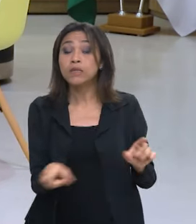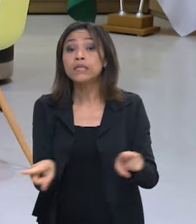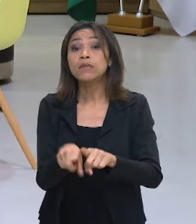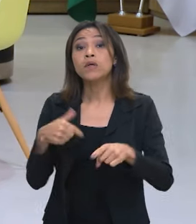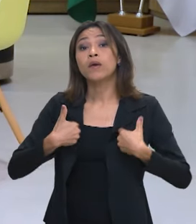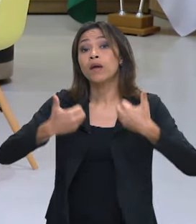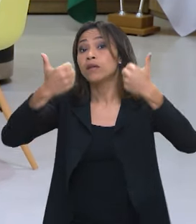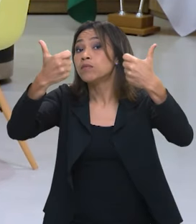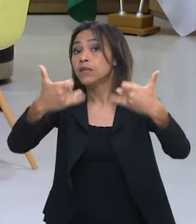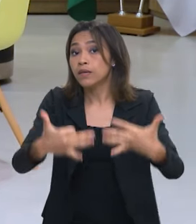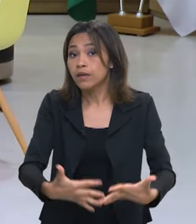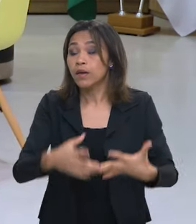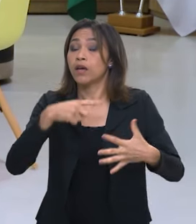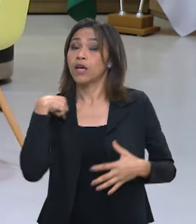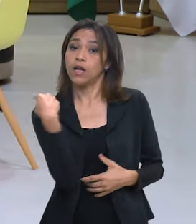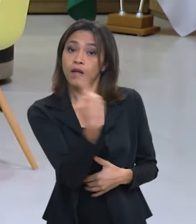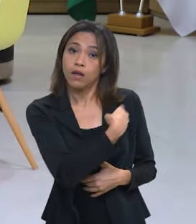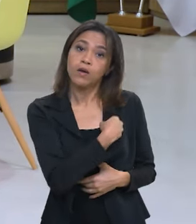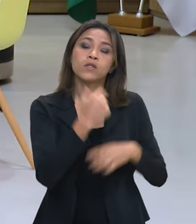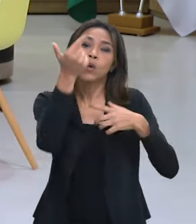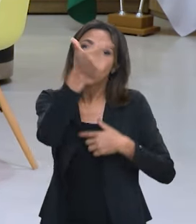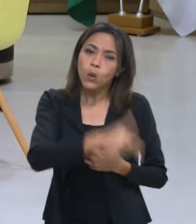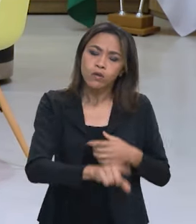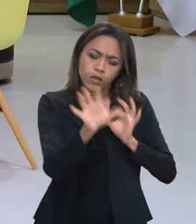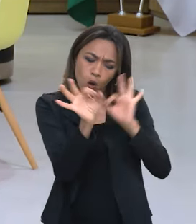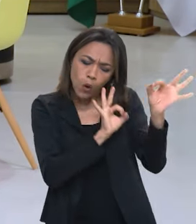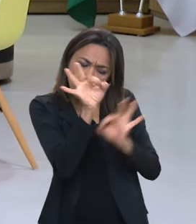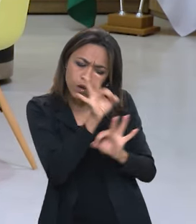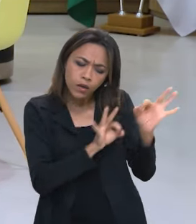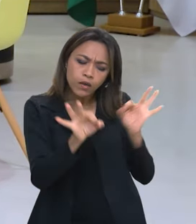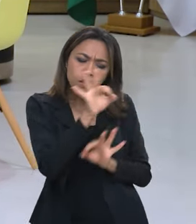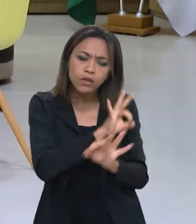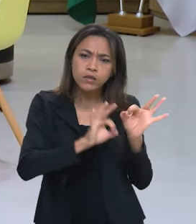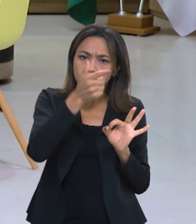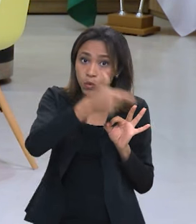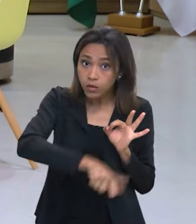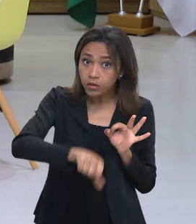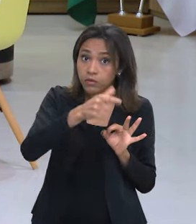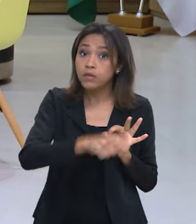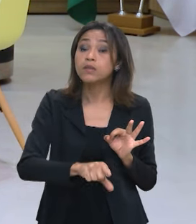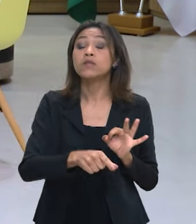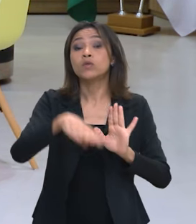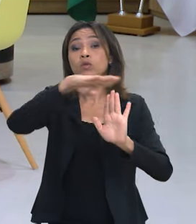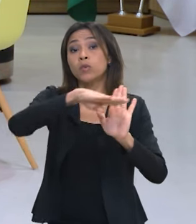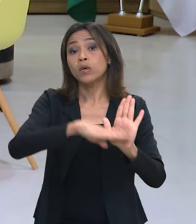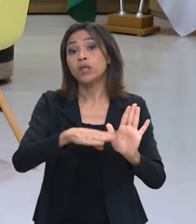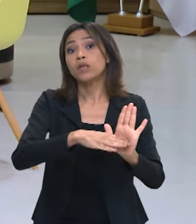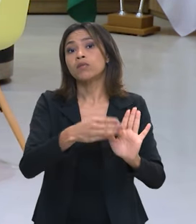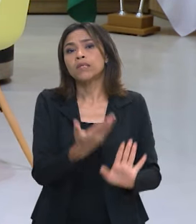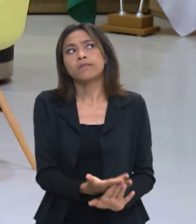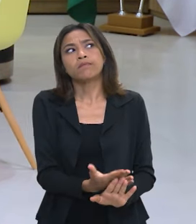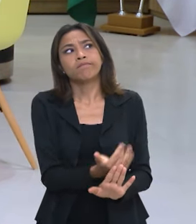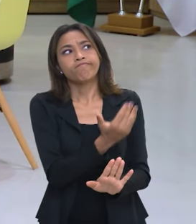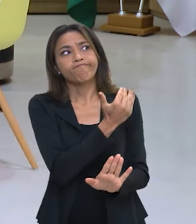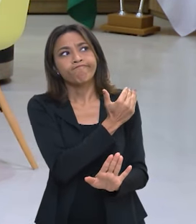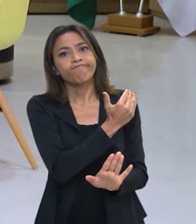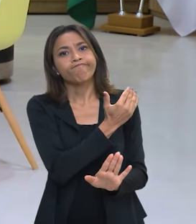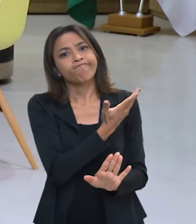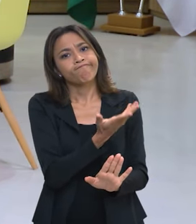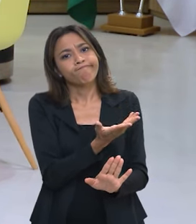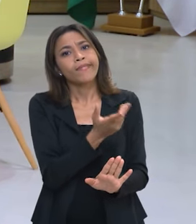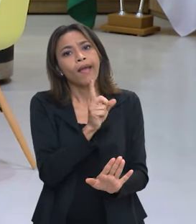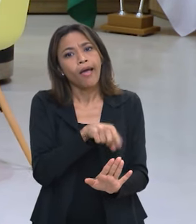quero destacar que nós reconstruímos todos os programas que haviam sido identificados